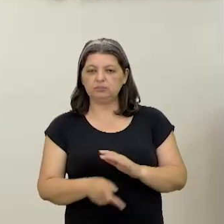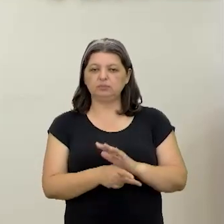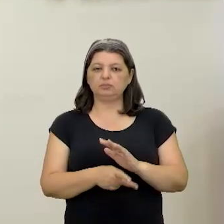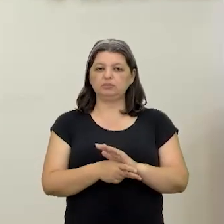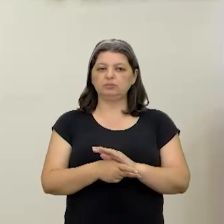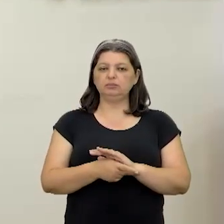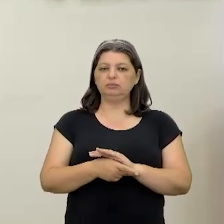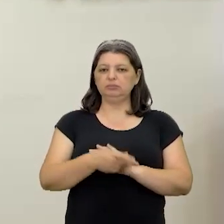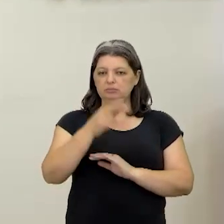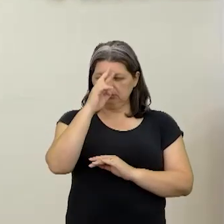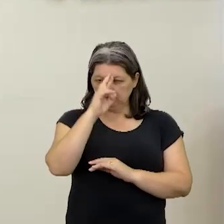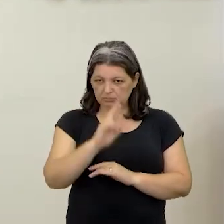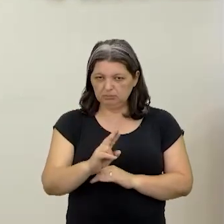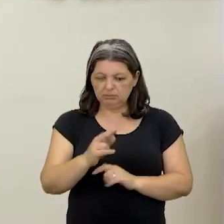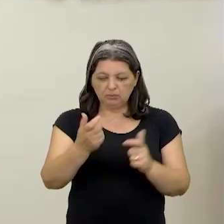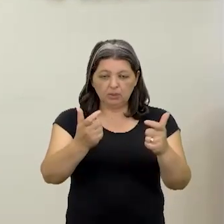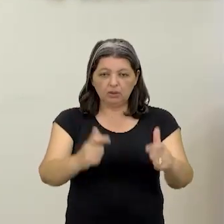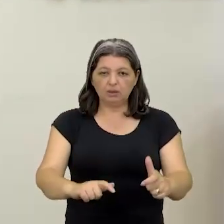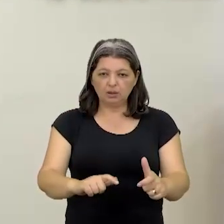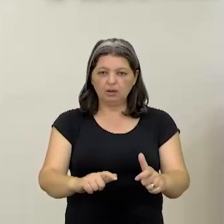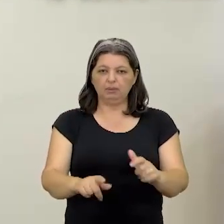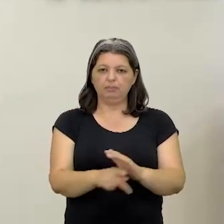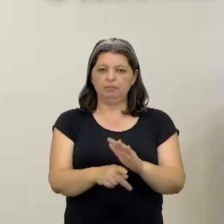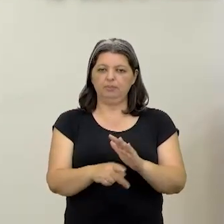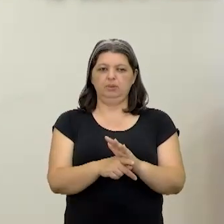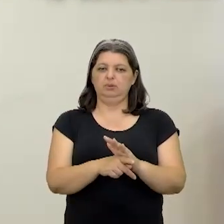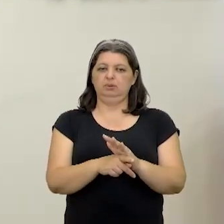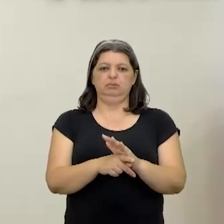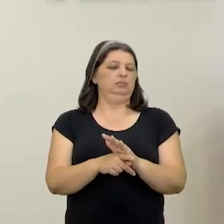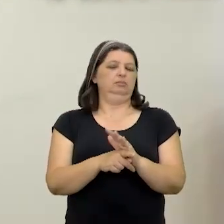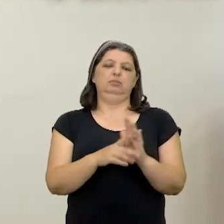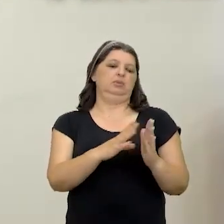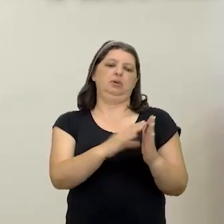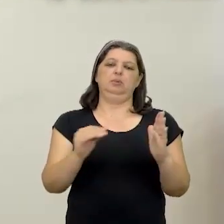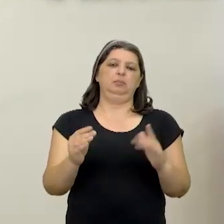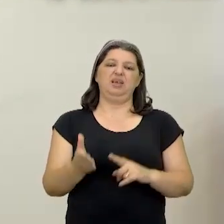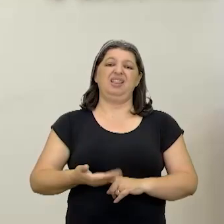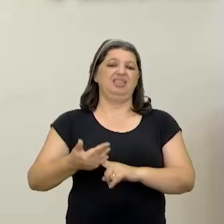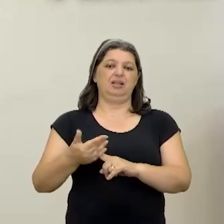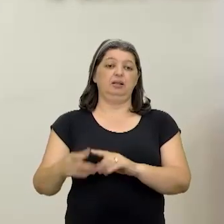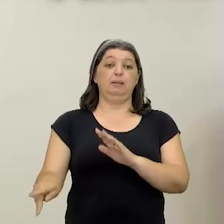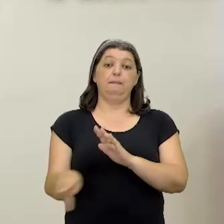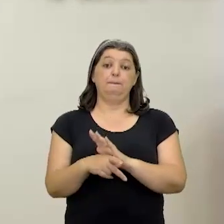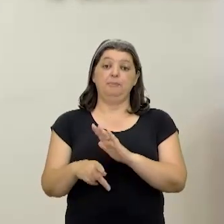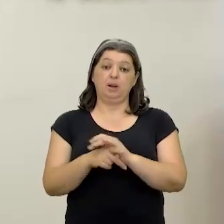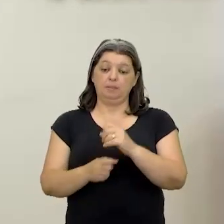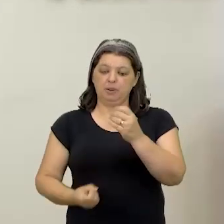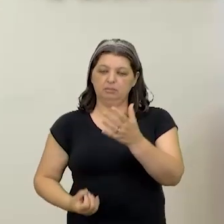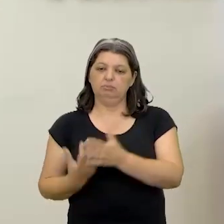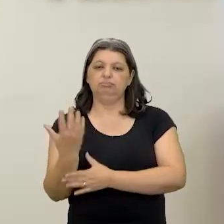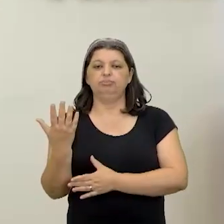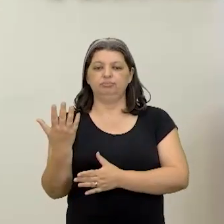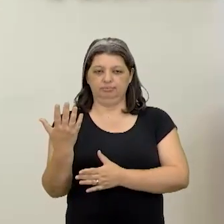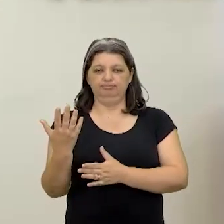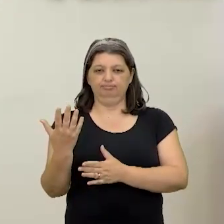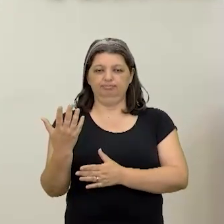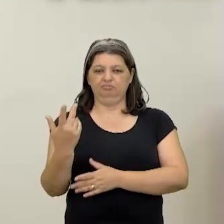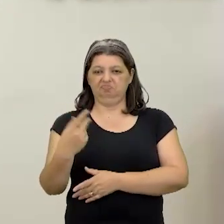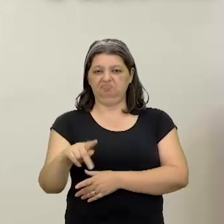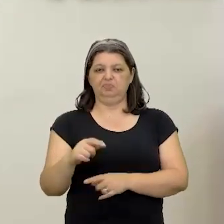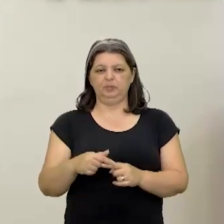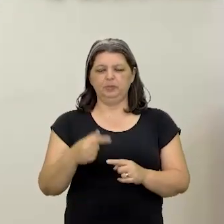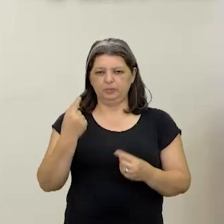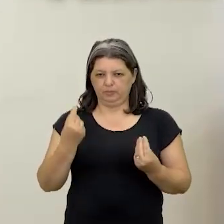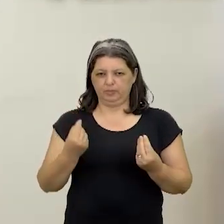industrial local que não copia mais tecnologia. Produz tecnologia de ponta. Tanto é...